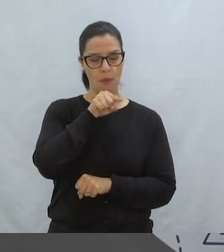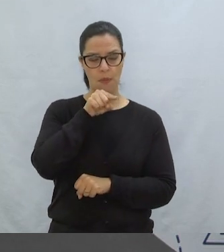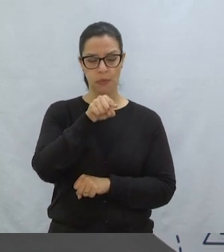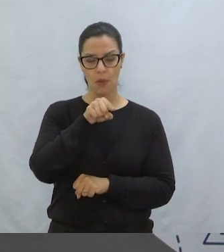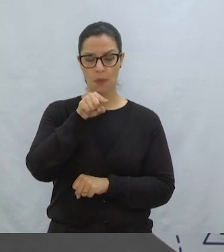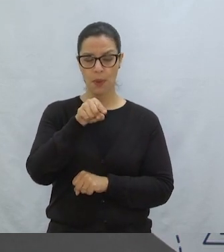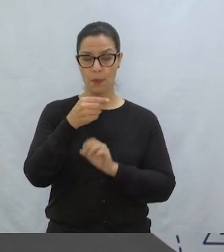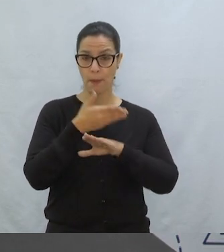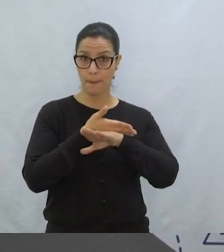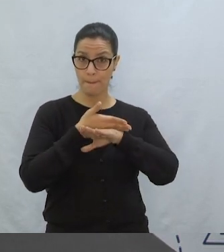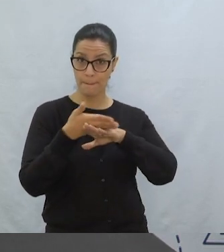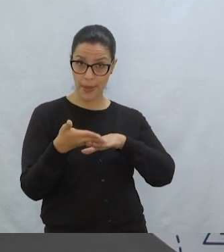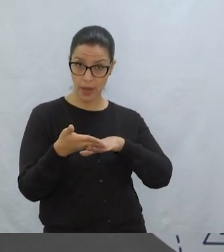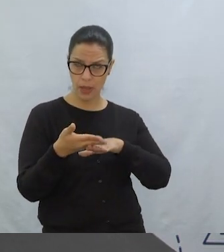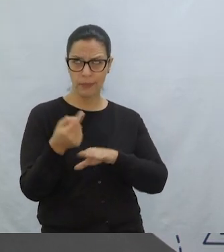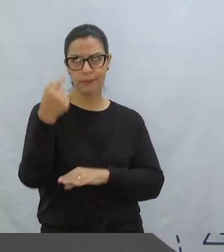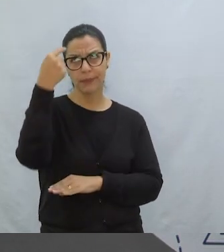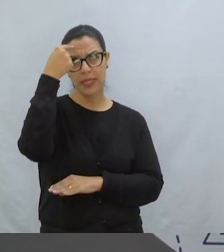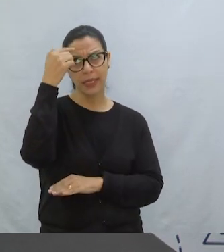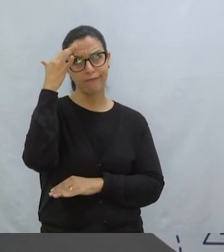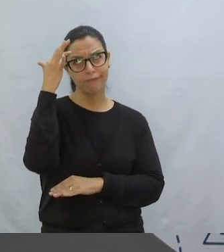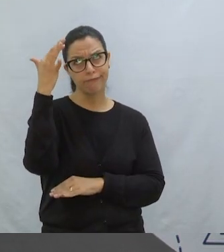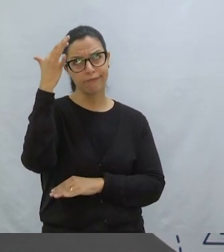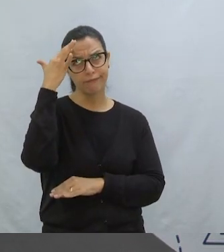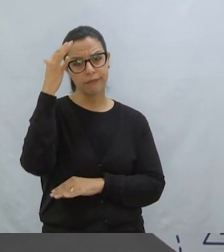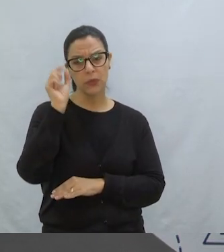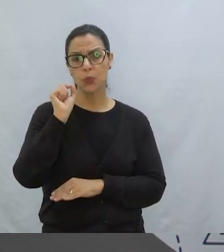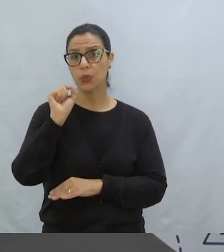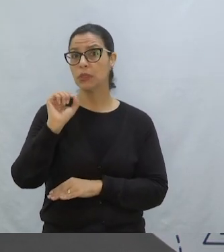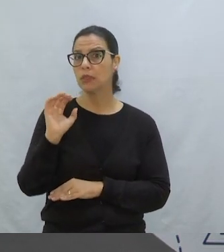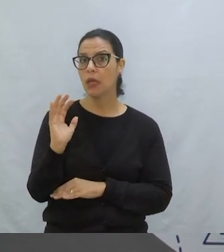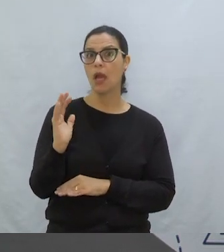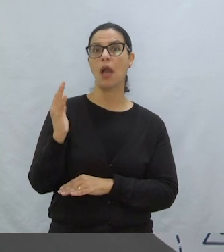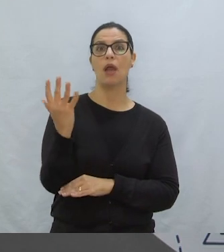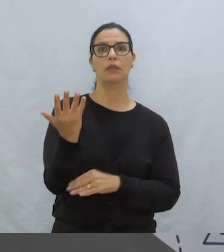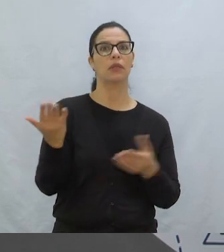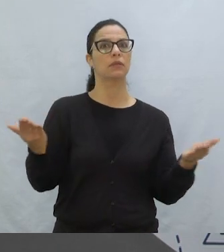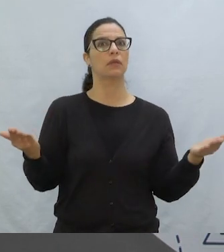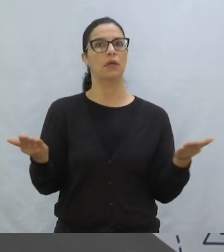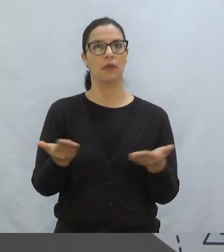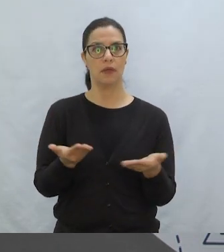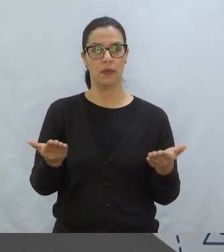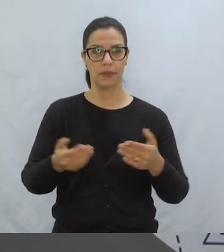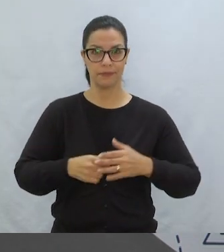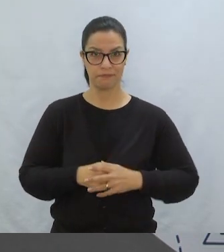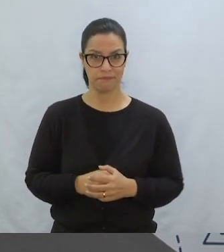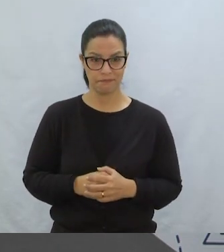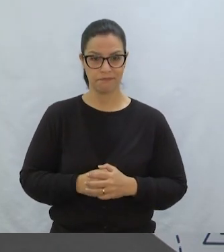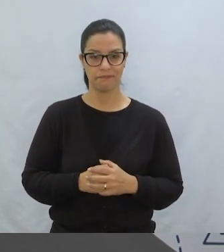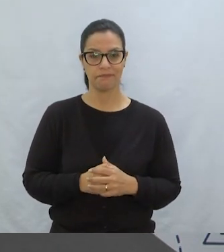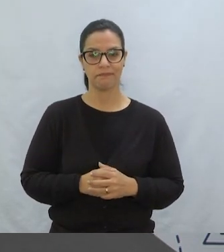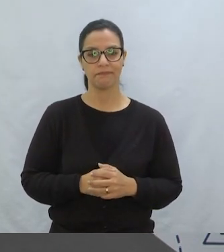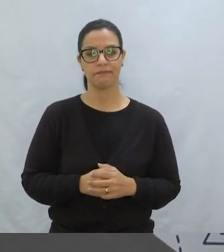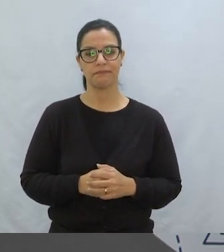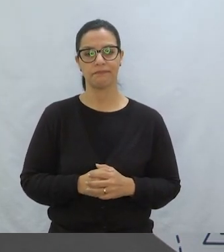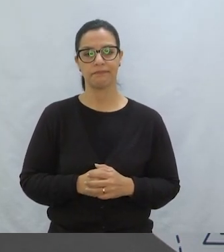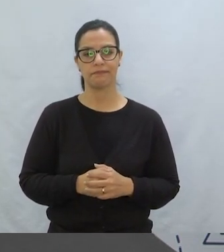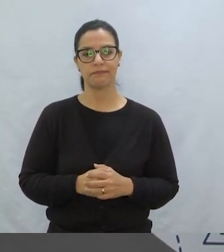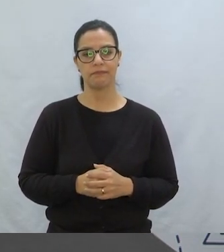umas reticências ali Uma página em branco Para a gente pensar E o que acontece agora?